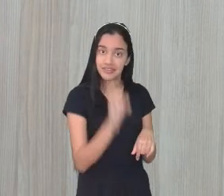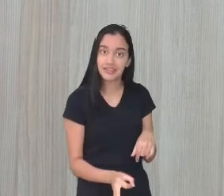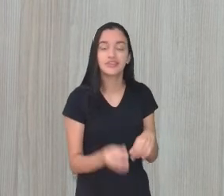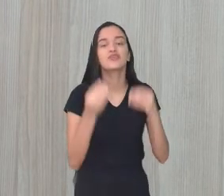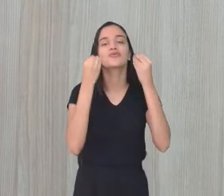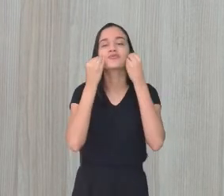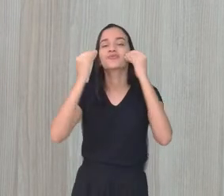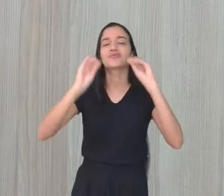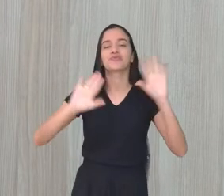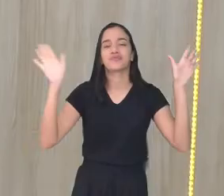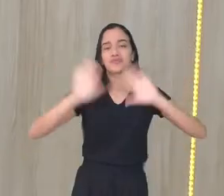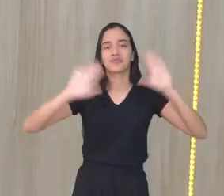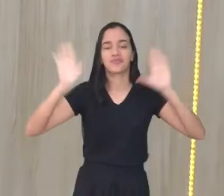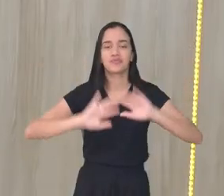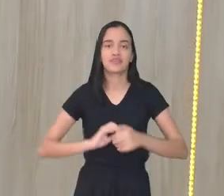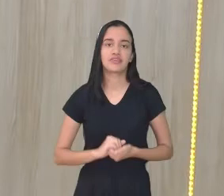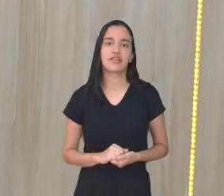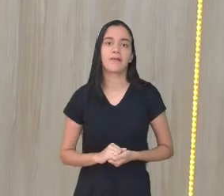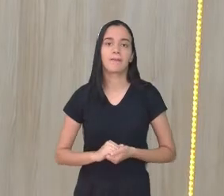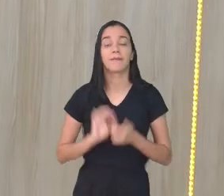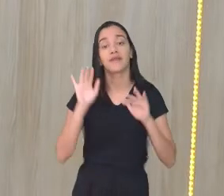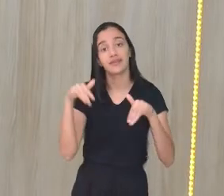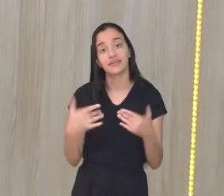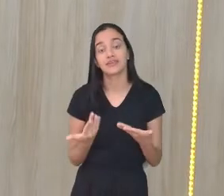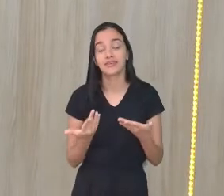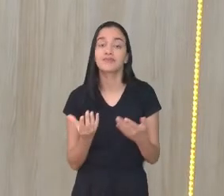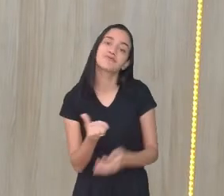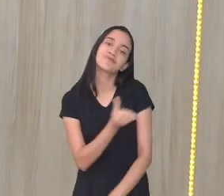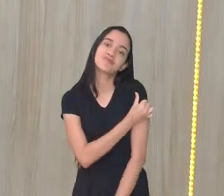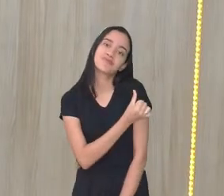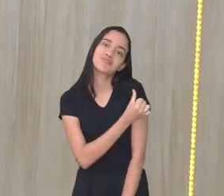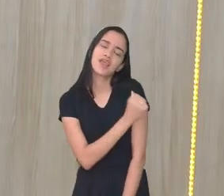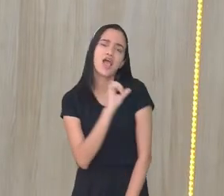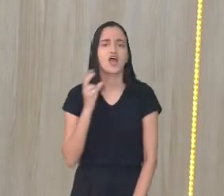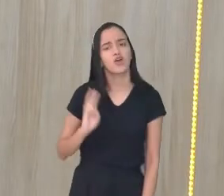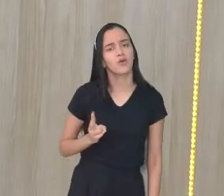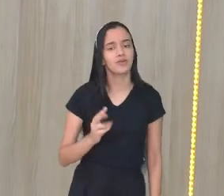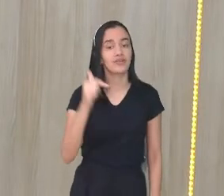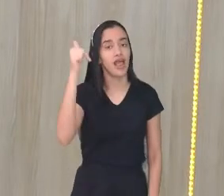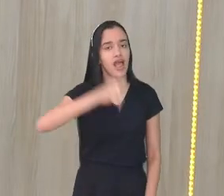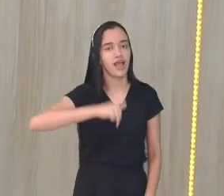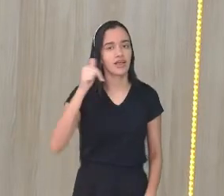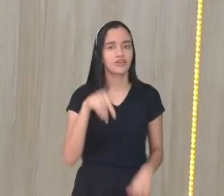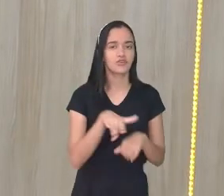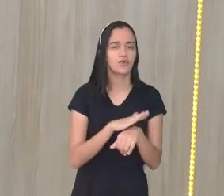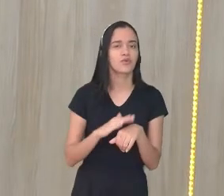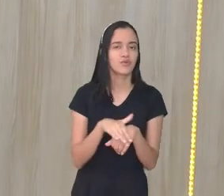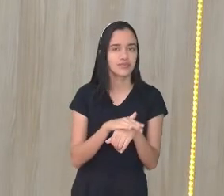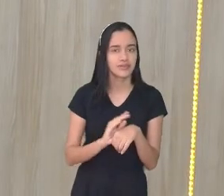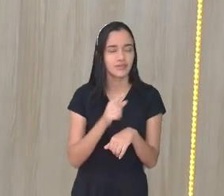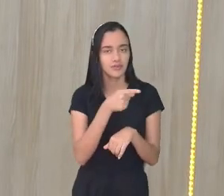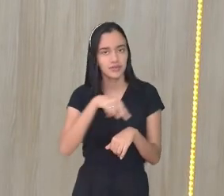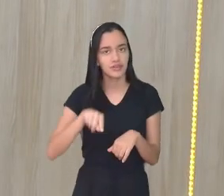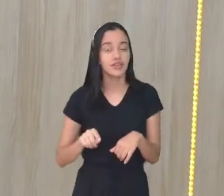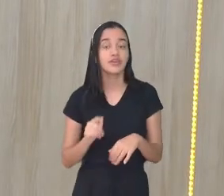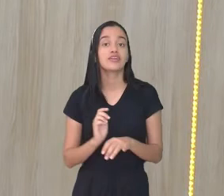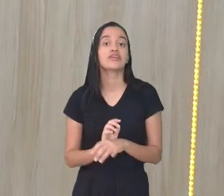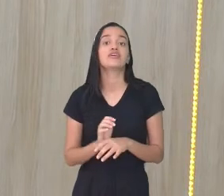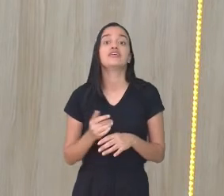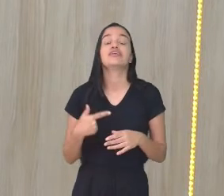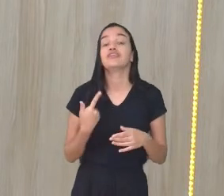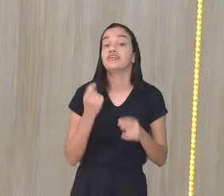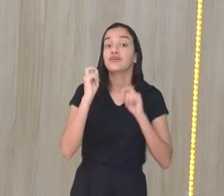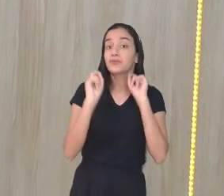Um cheiro e até a próxima. Então, é isso. Sexto ano, continuo aqui conversando com vocês e reforçando